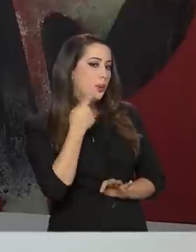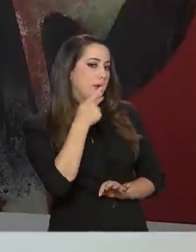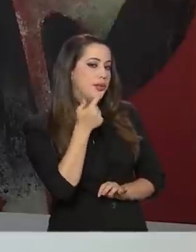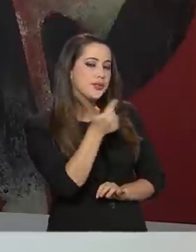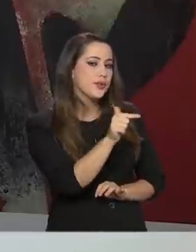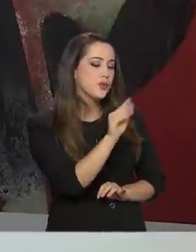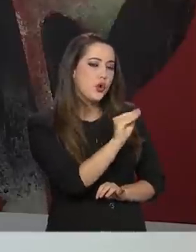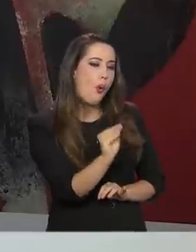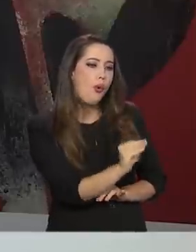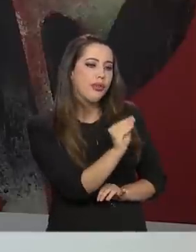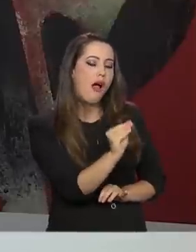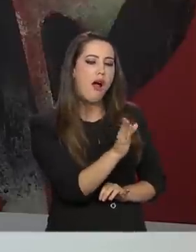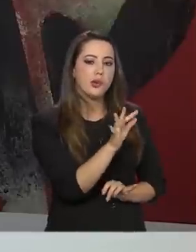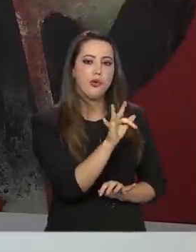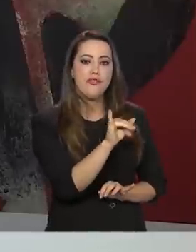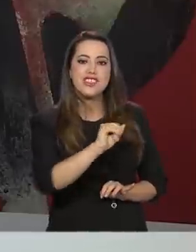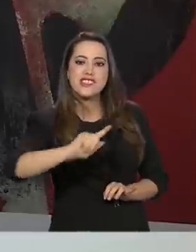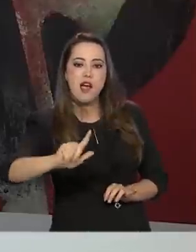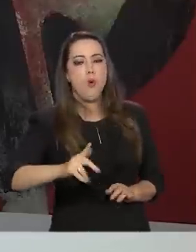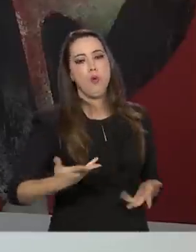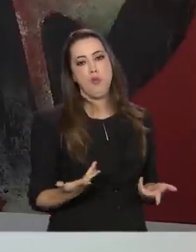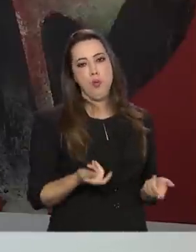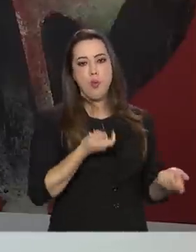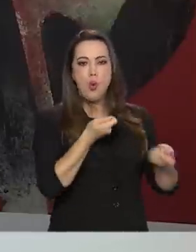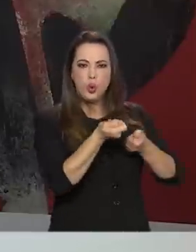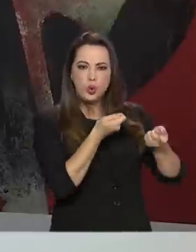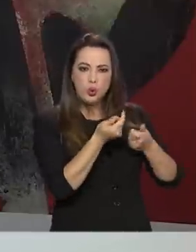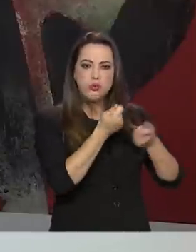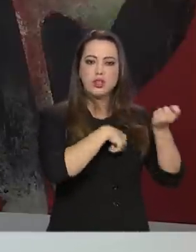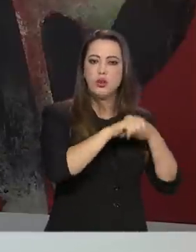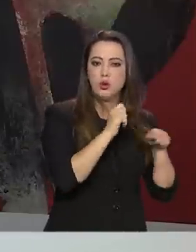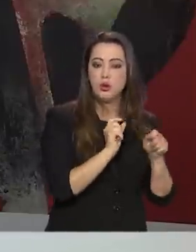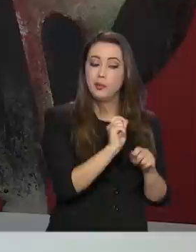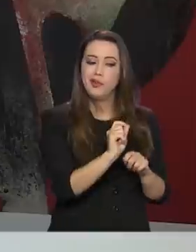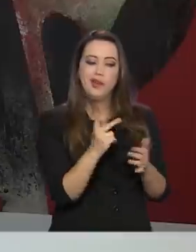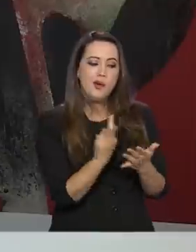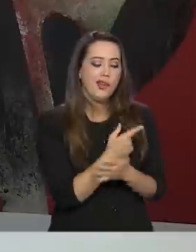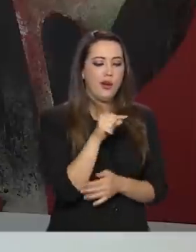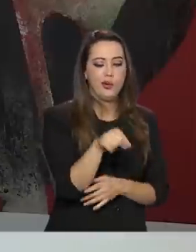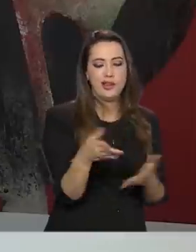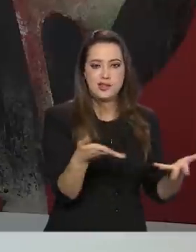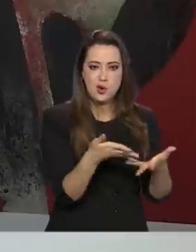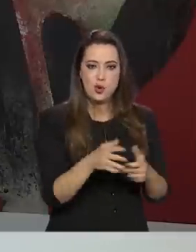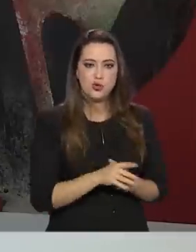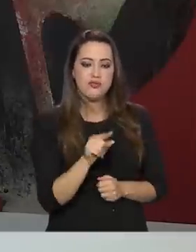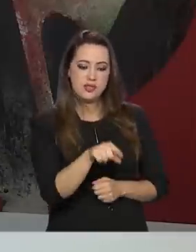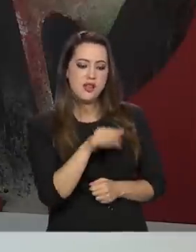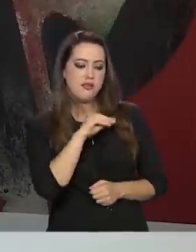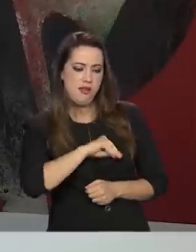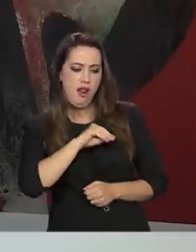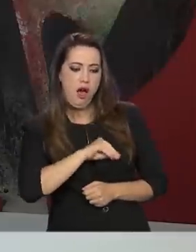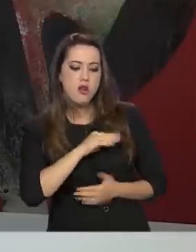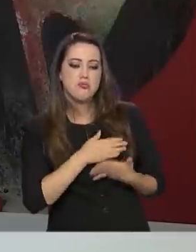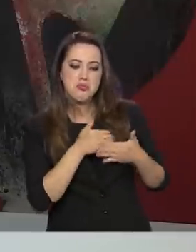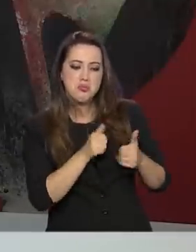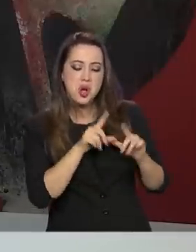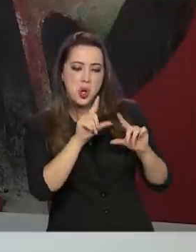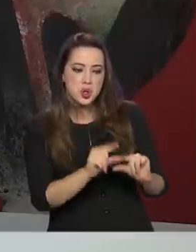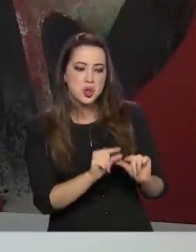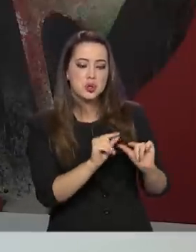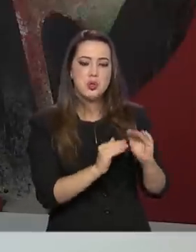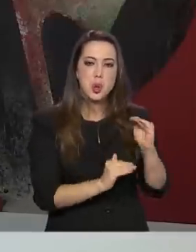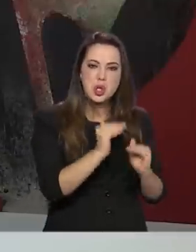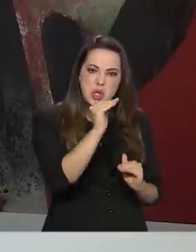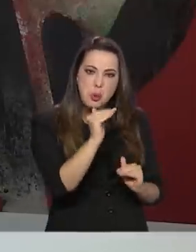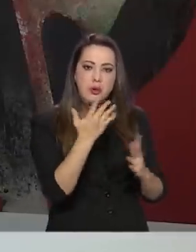pilar fiscal. E o que é que acontece? Você tem um certo ganho social, redução do indicador de pobreza, redução de